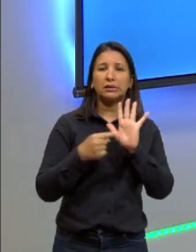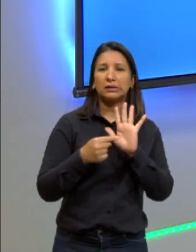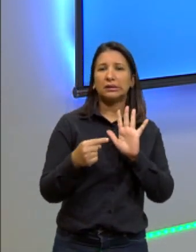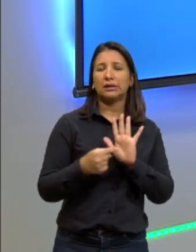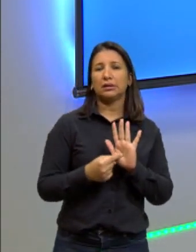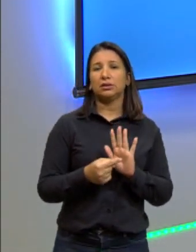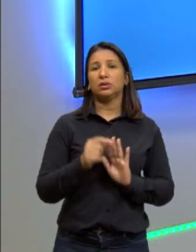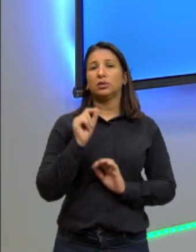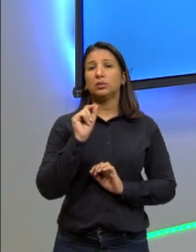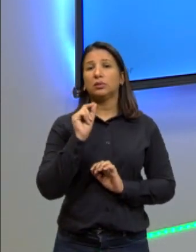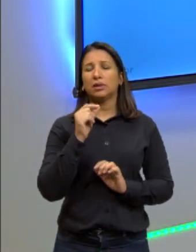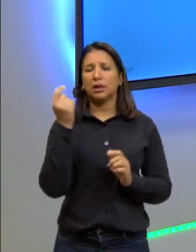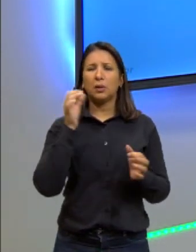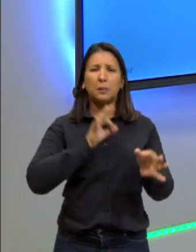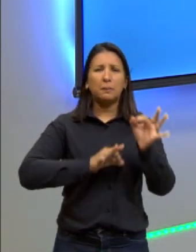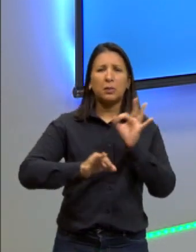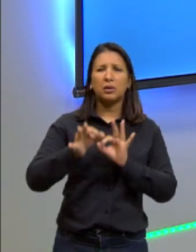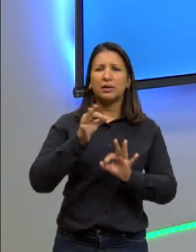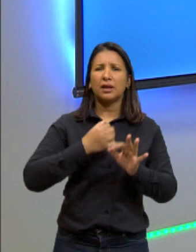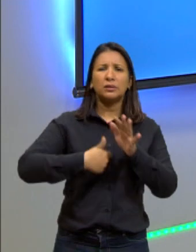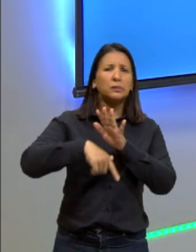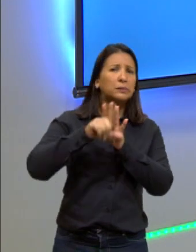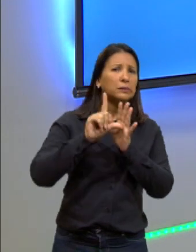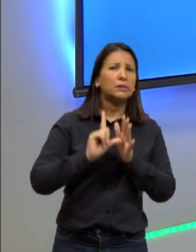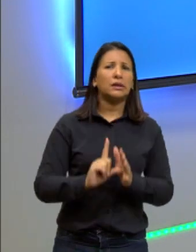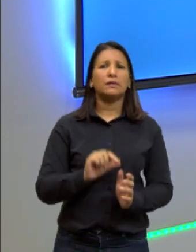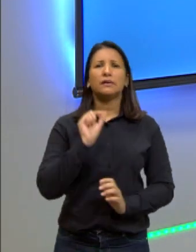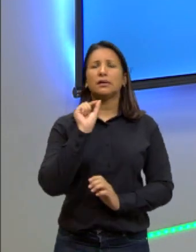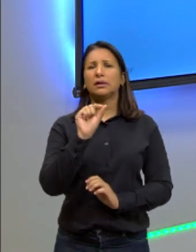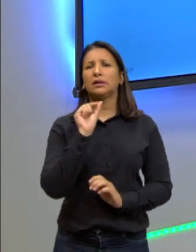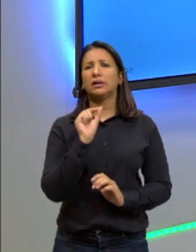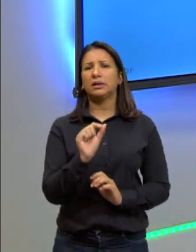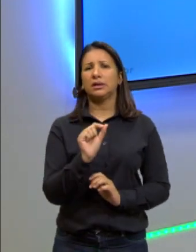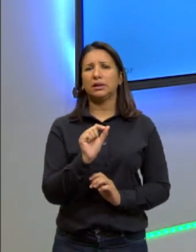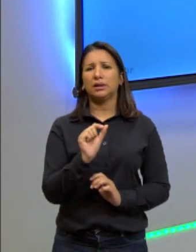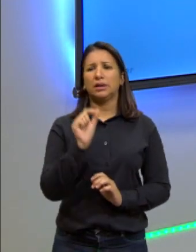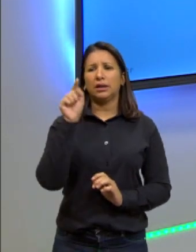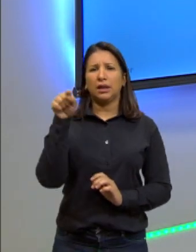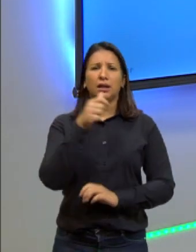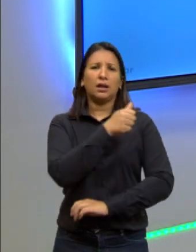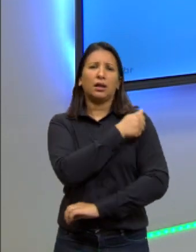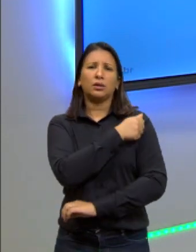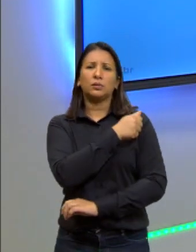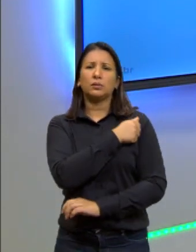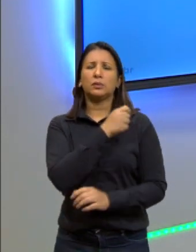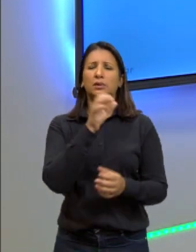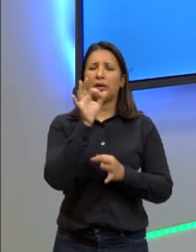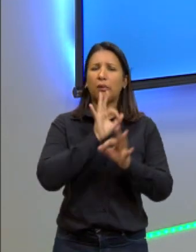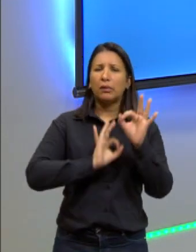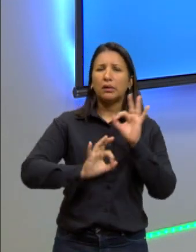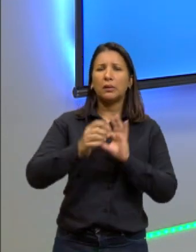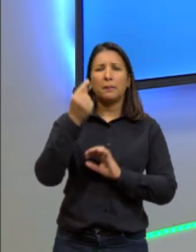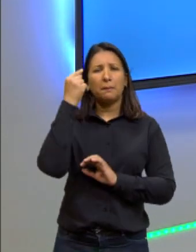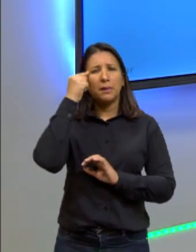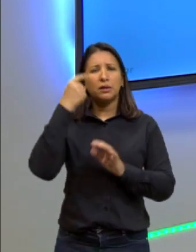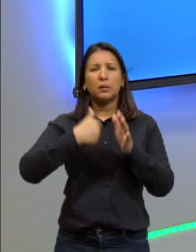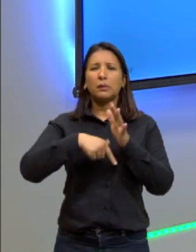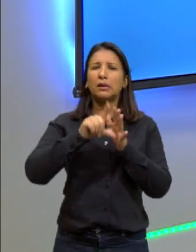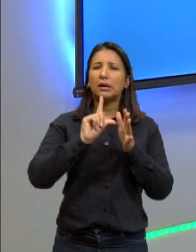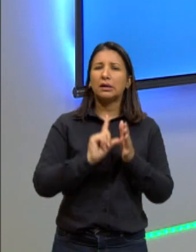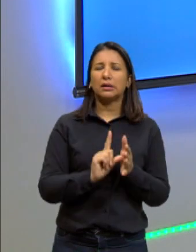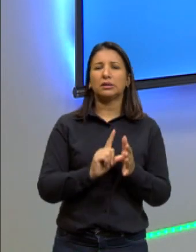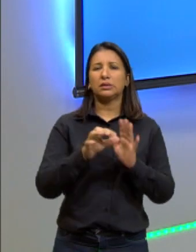texto um projeto prévio que ela fez, elaborou e pensou nesses